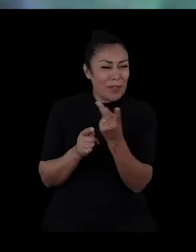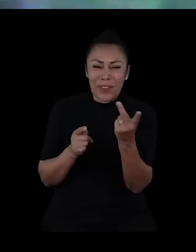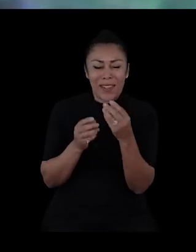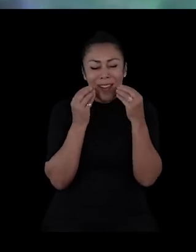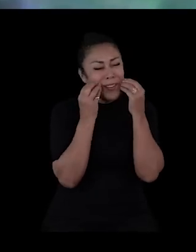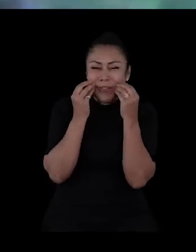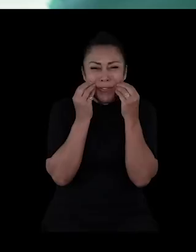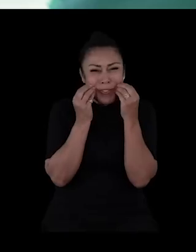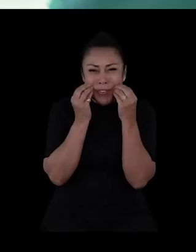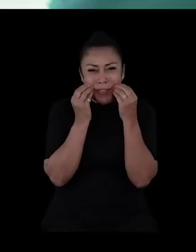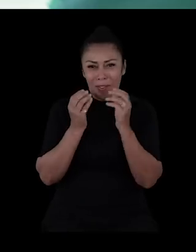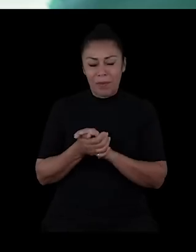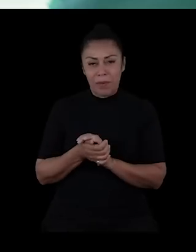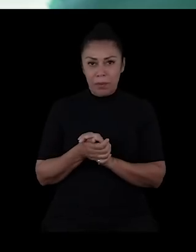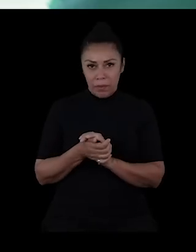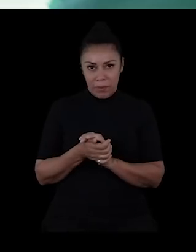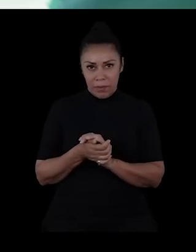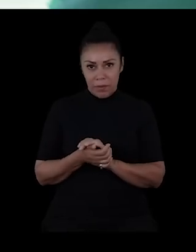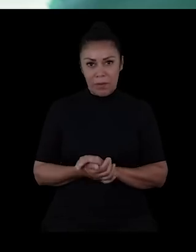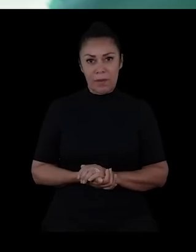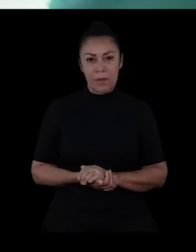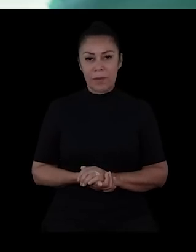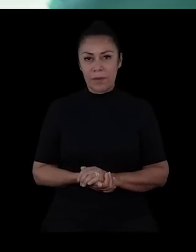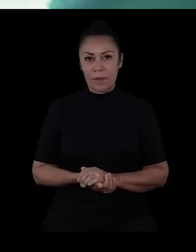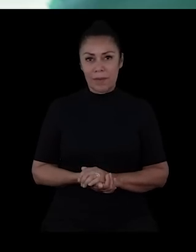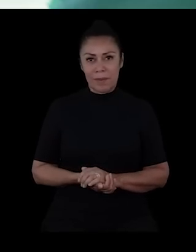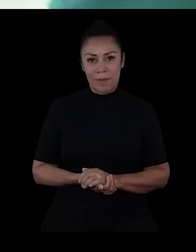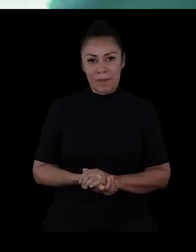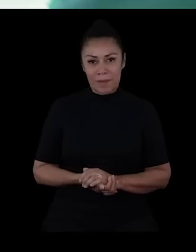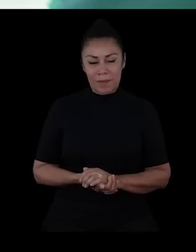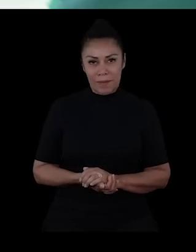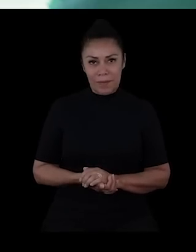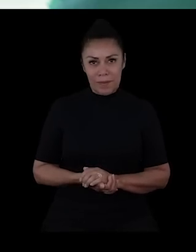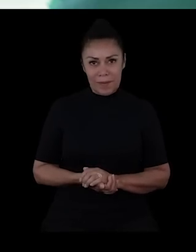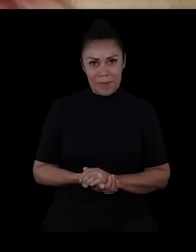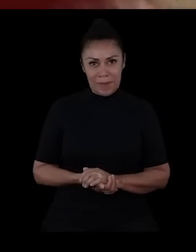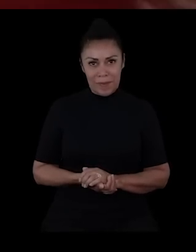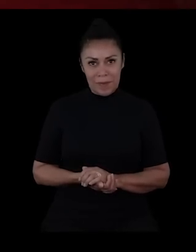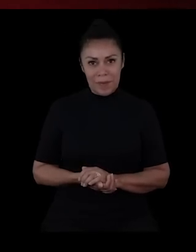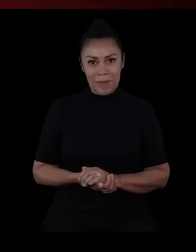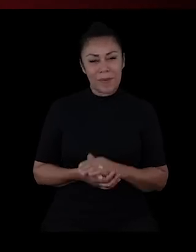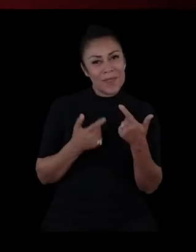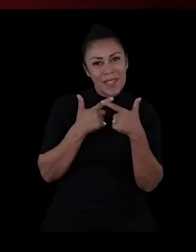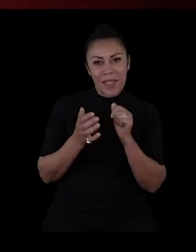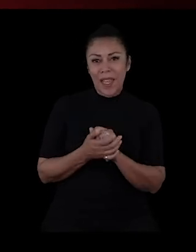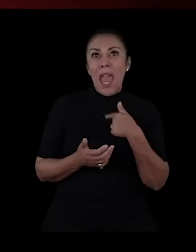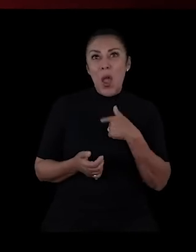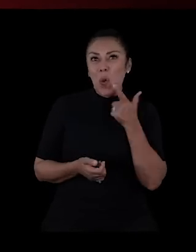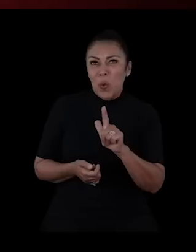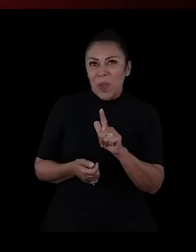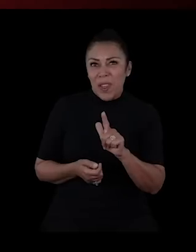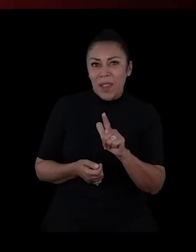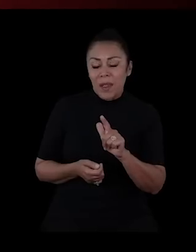E com as patinhas, vocês são tão fofos. Kit e o gato de botas se encaram. O cachorro desmaia. Título. Gato de